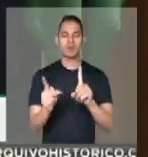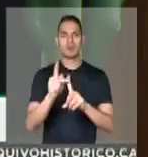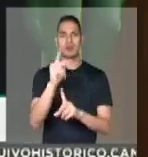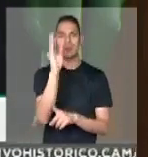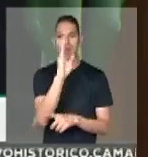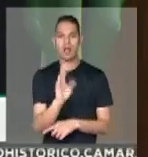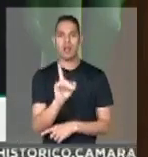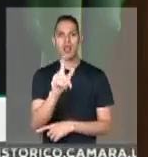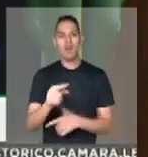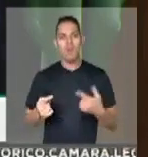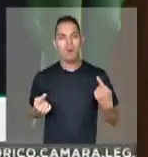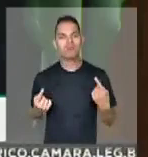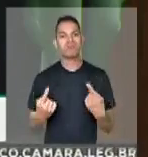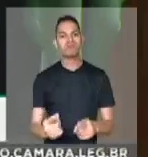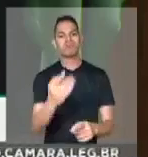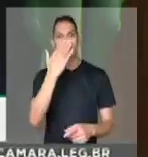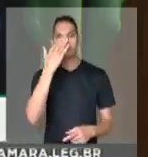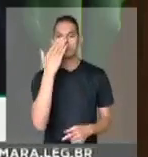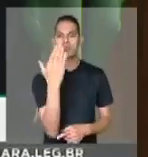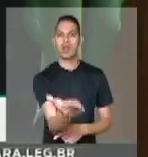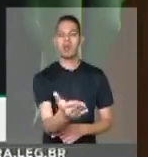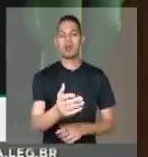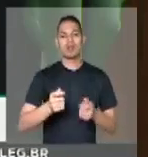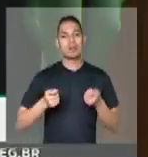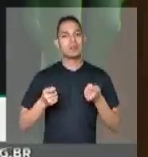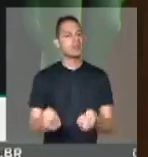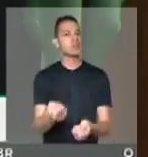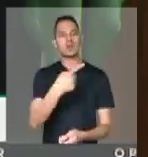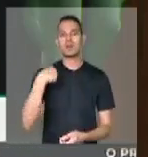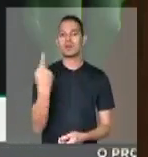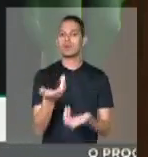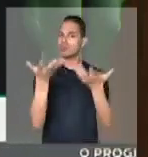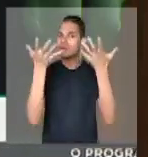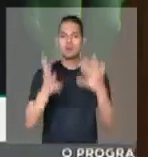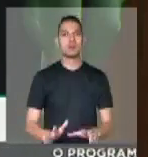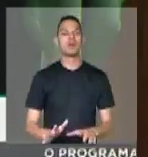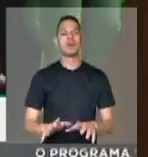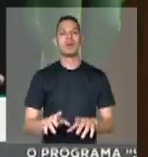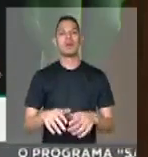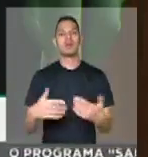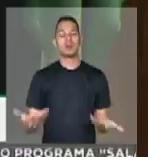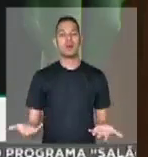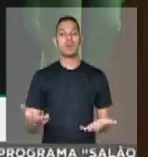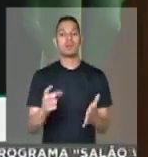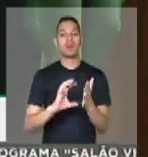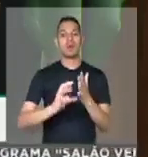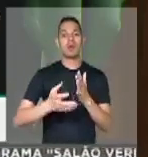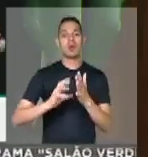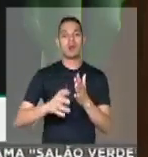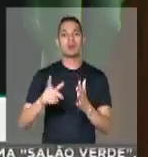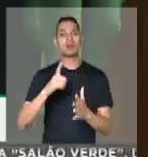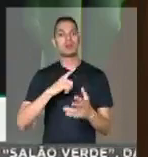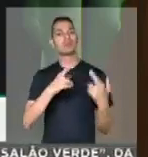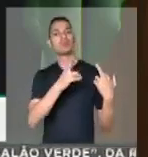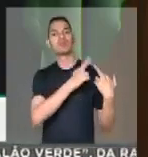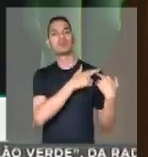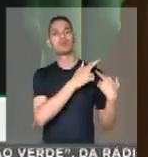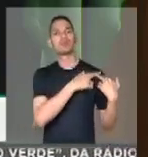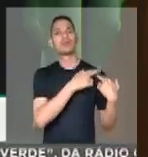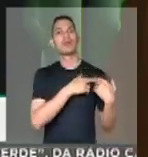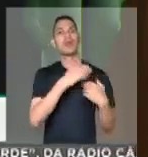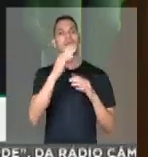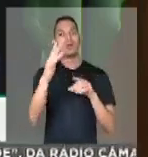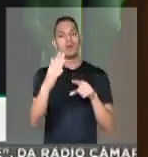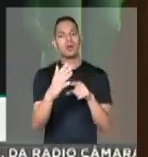é um ataque frontal, manifesto, inaceitável, portanto, para partidos que têm responsabilidade